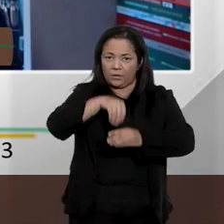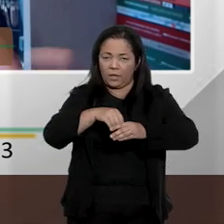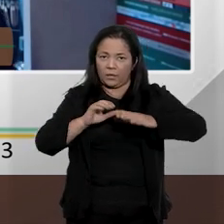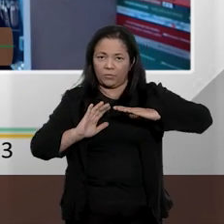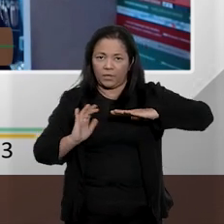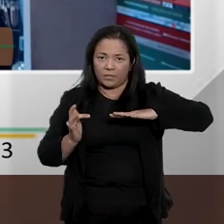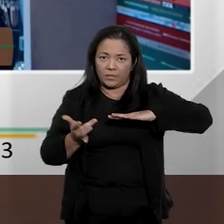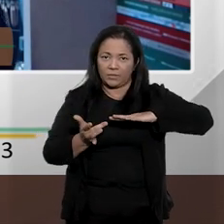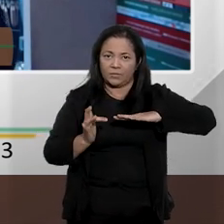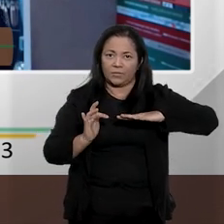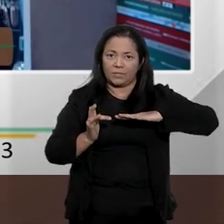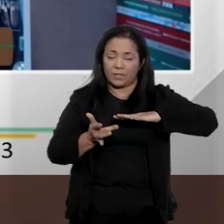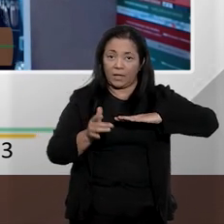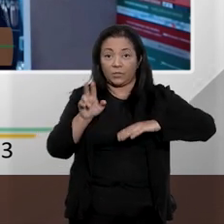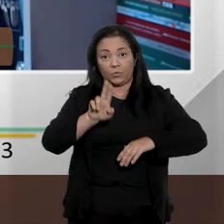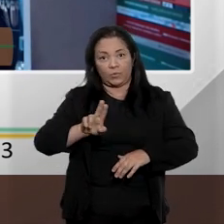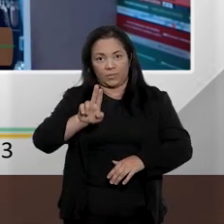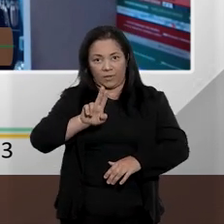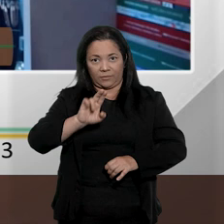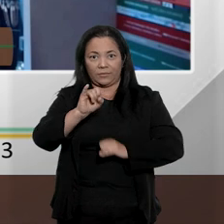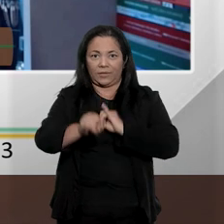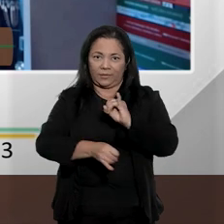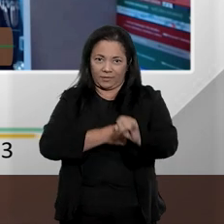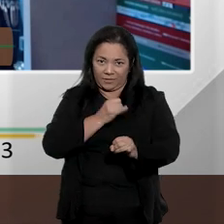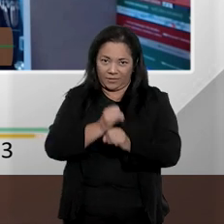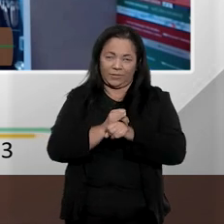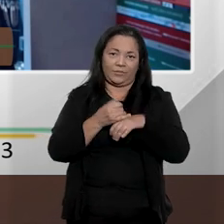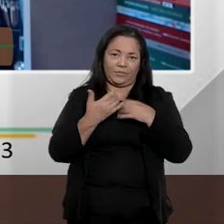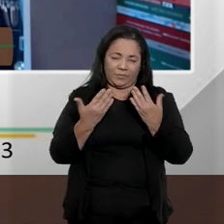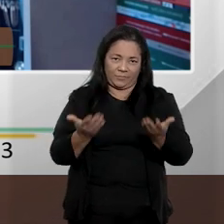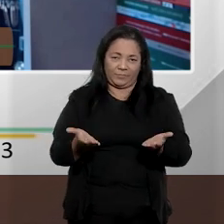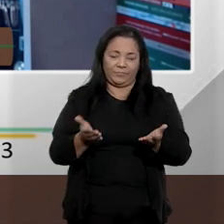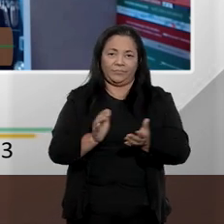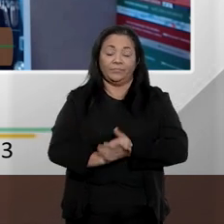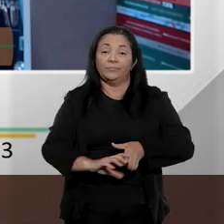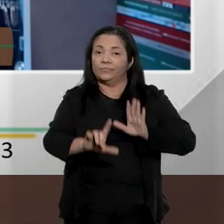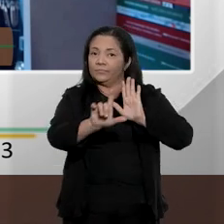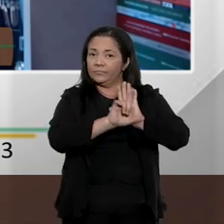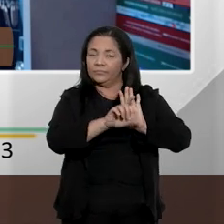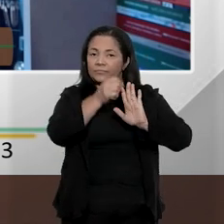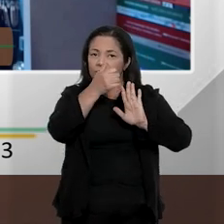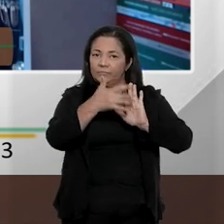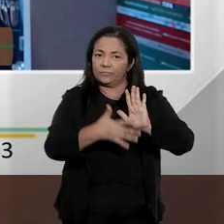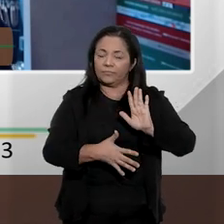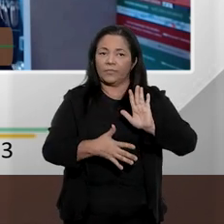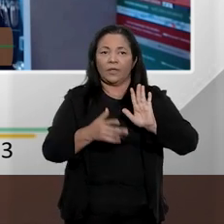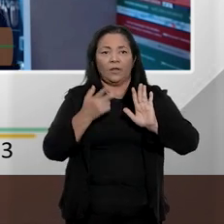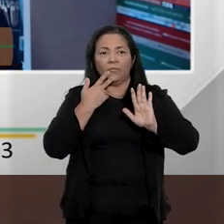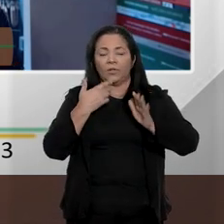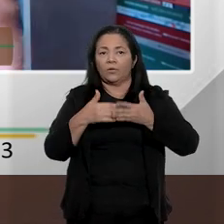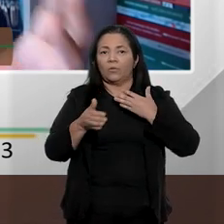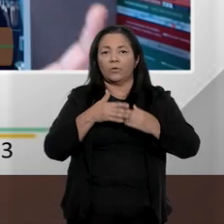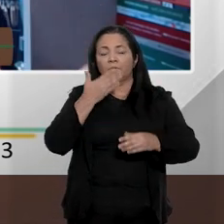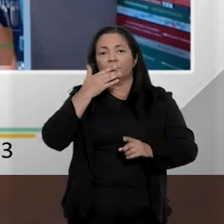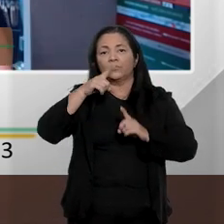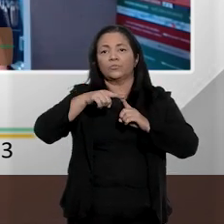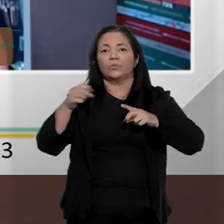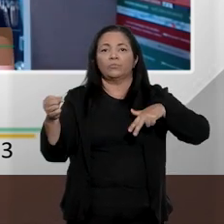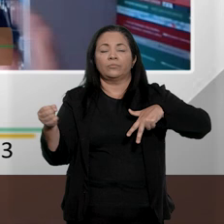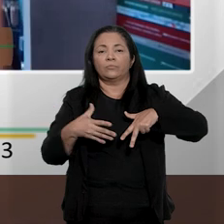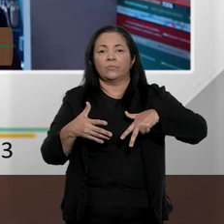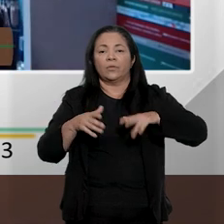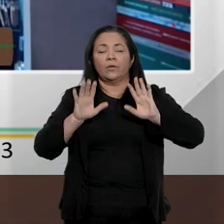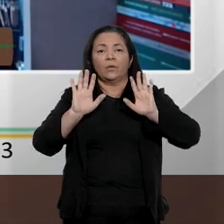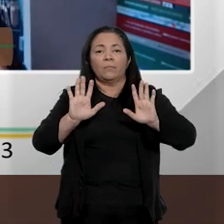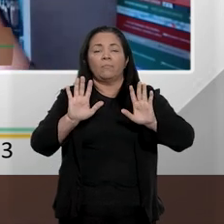sociais, através da internet. Então, ou até a lei vai falar em publicação de qualquer natureza, mas a intenção é uma